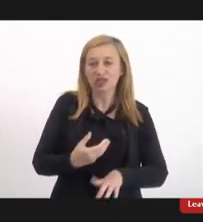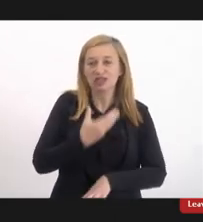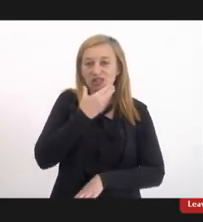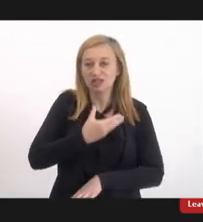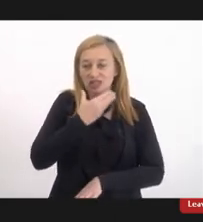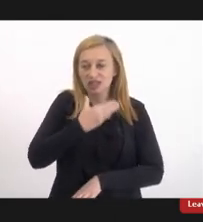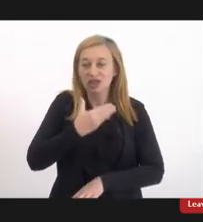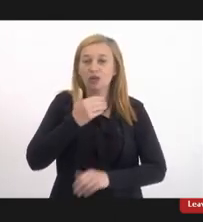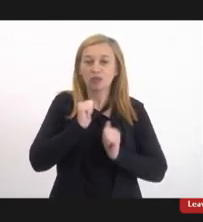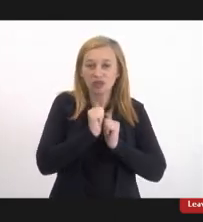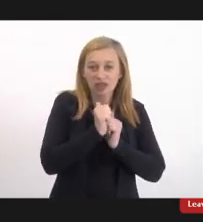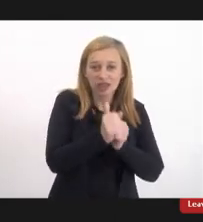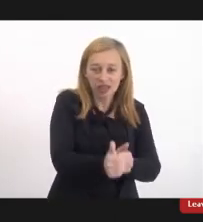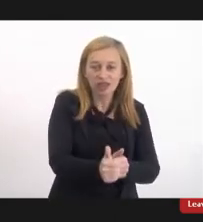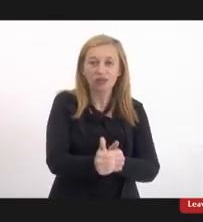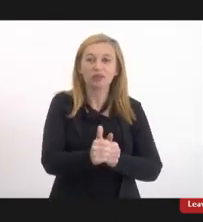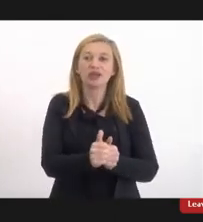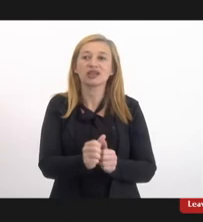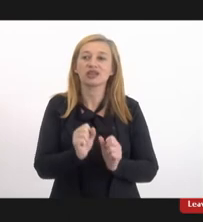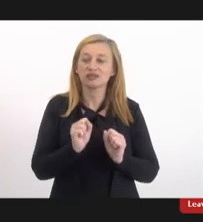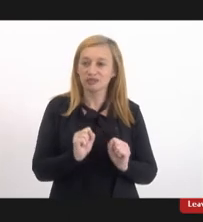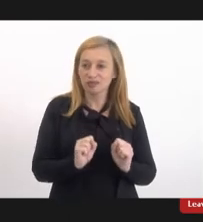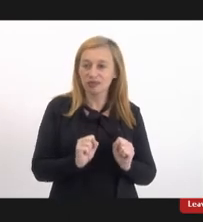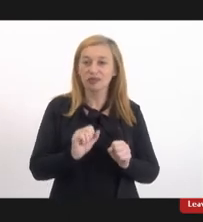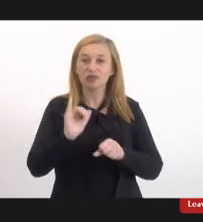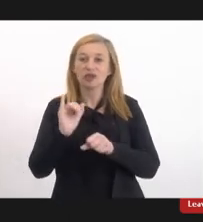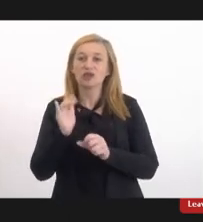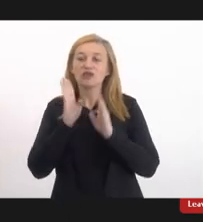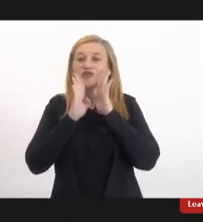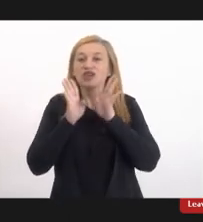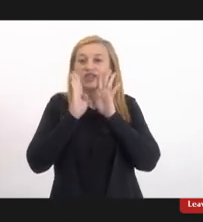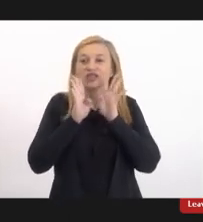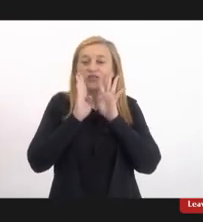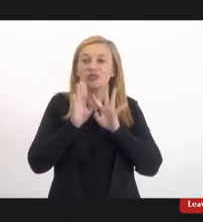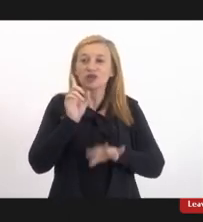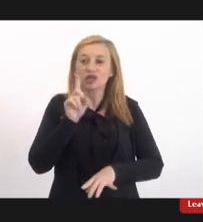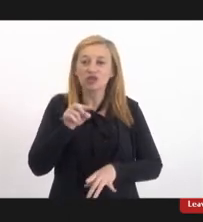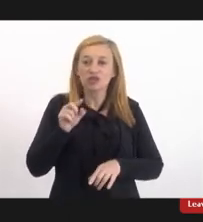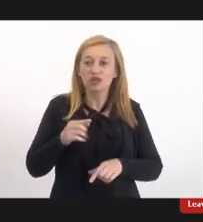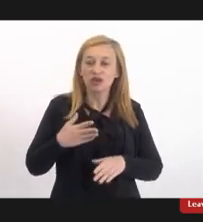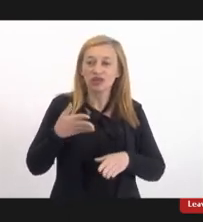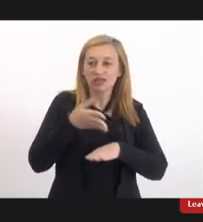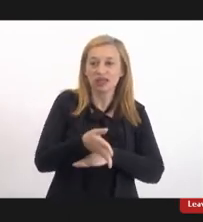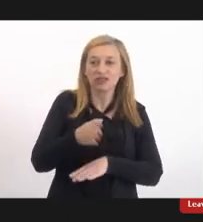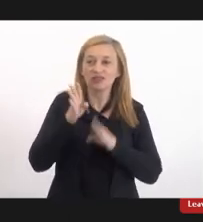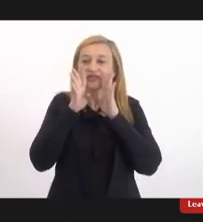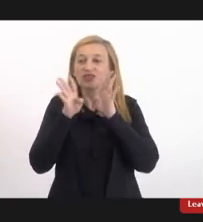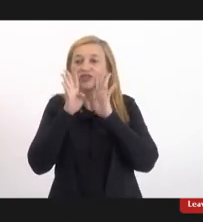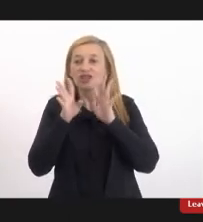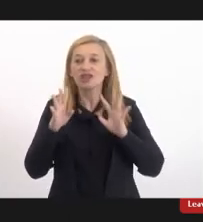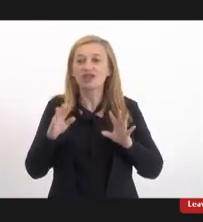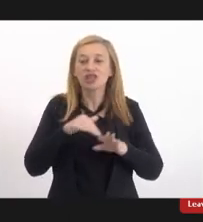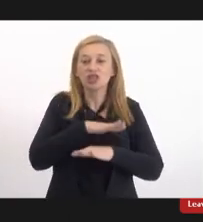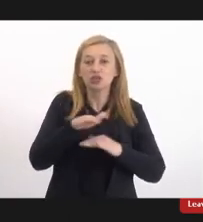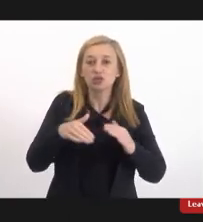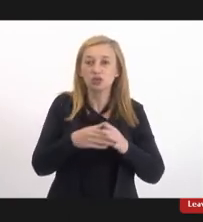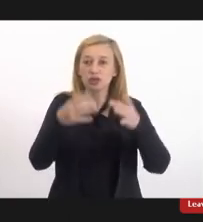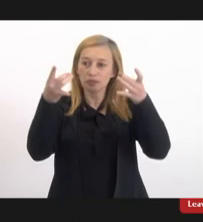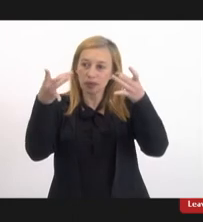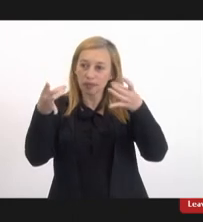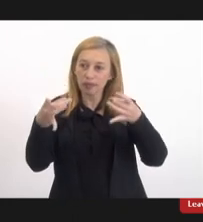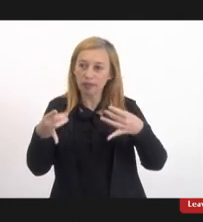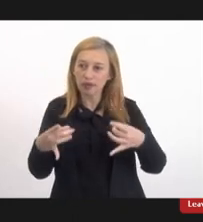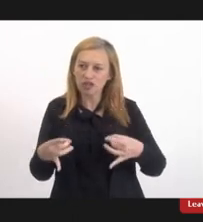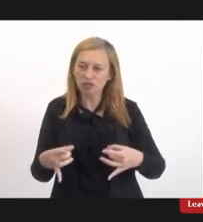acompanhar, acompanhem pelo Facebook. É só entrar lá no Facebook que tem toda a programação.